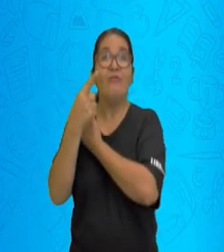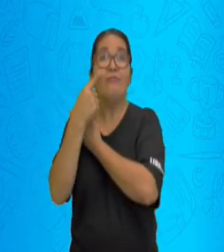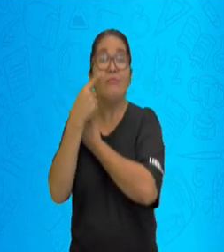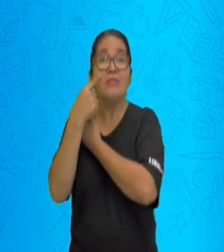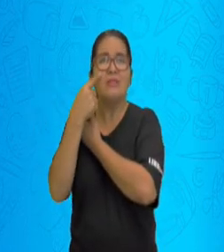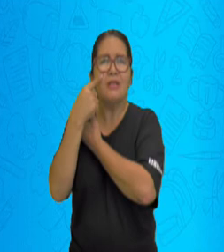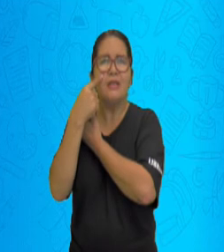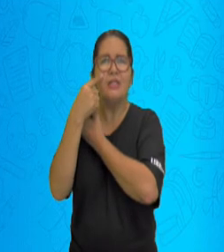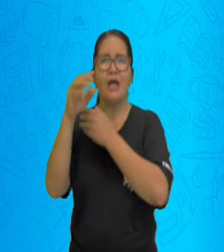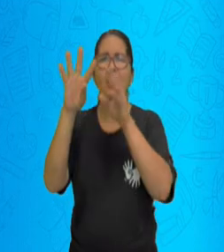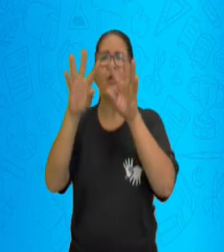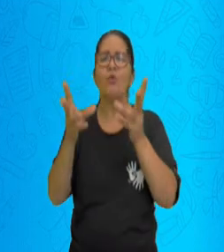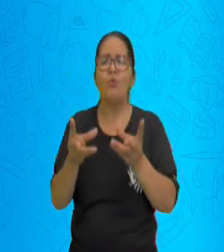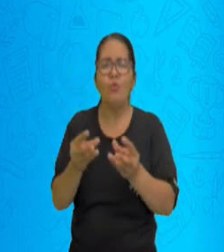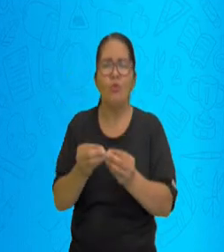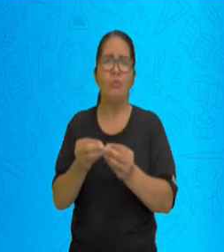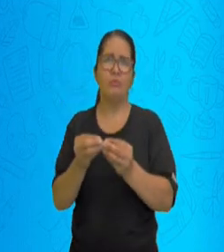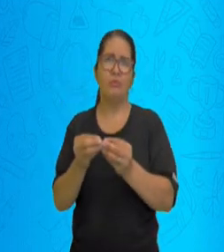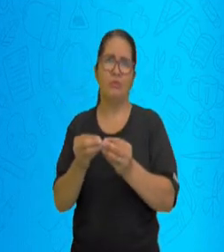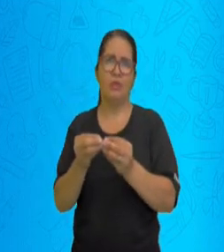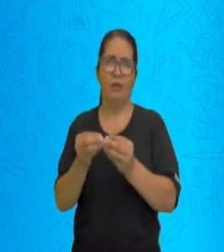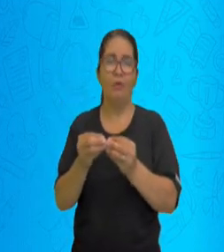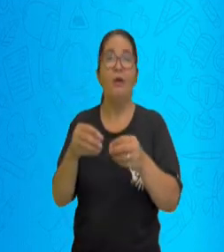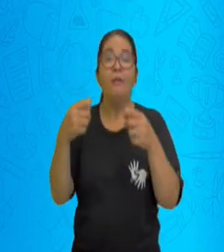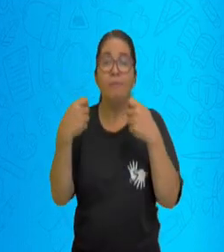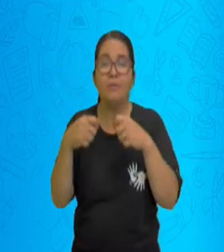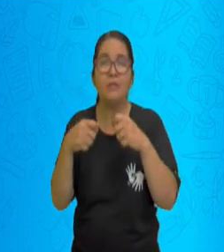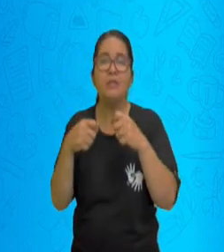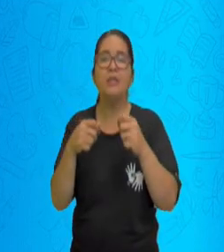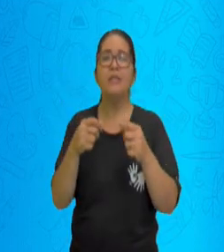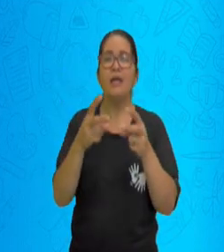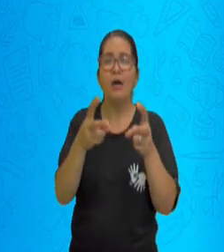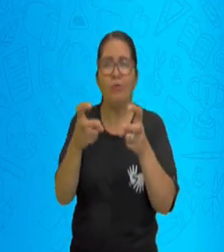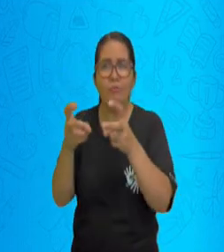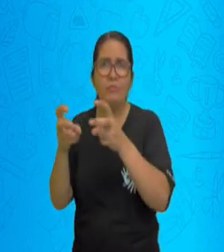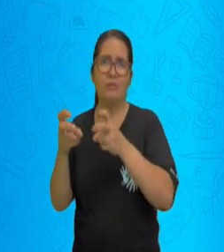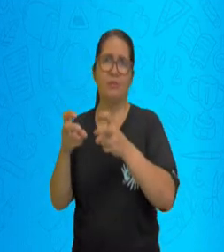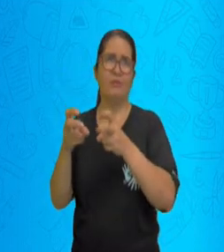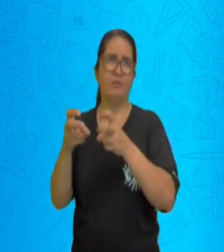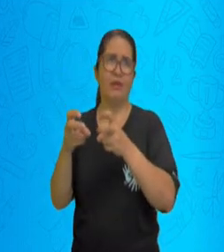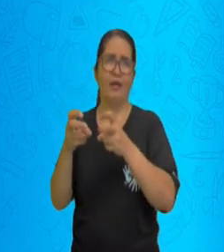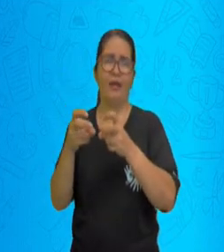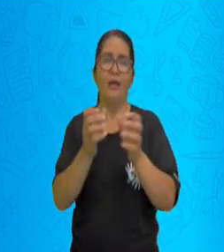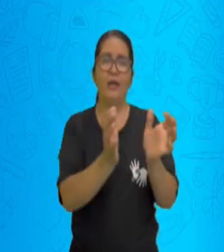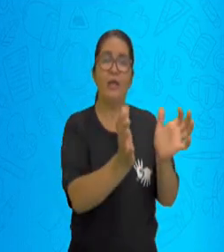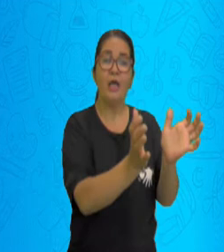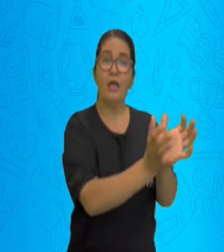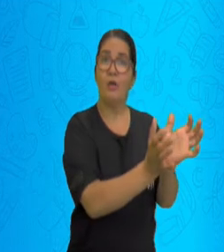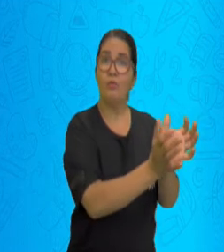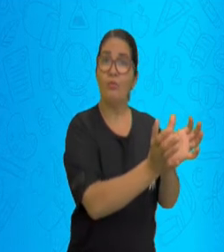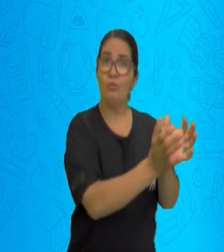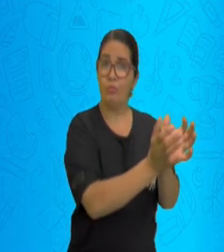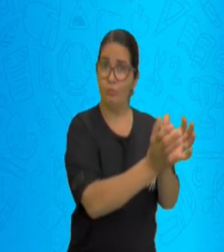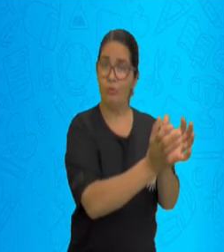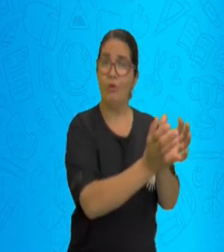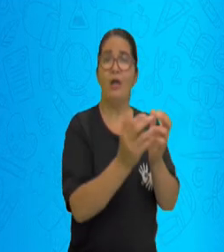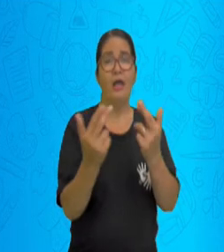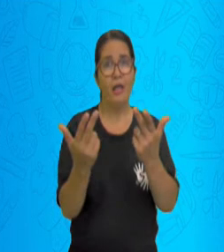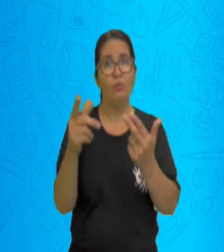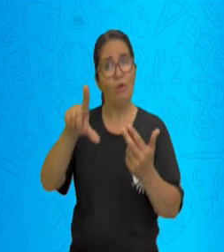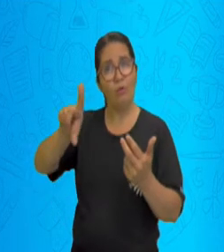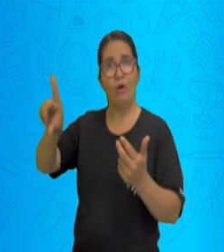de reconhecer a operação, eu tenho que identificar que o mesmo grupo é igual ao outro.